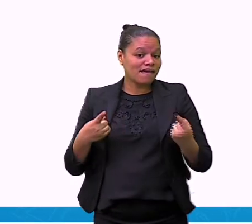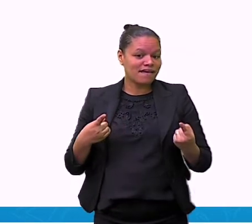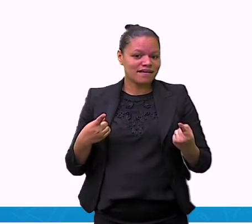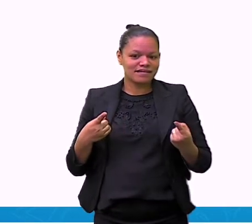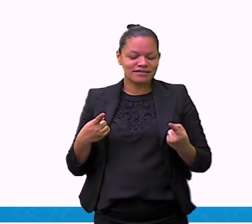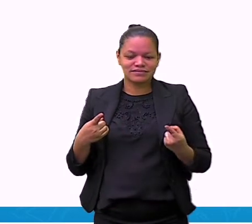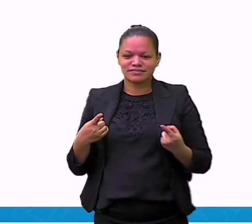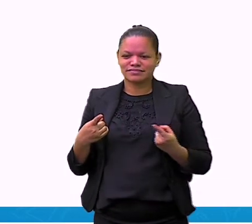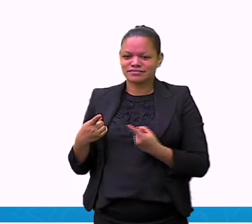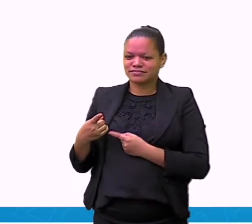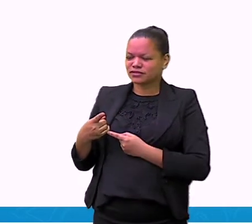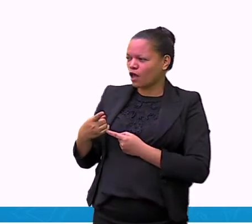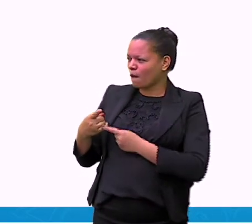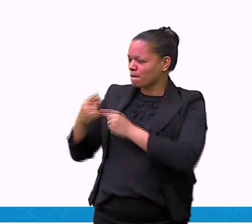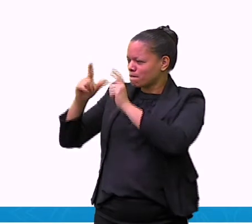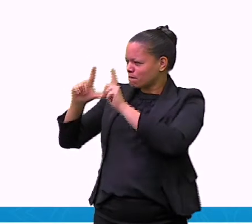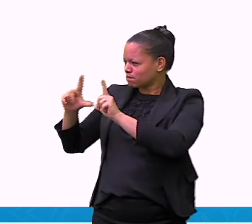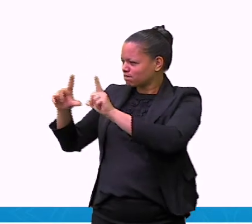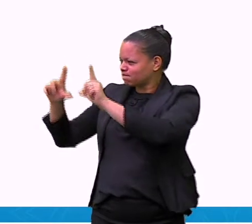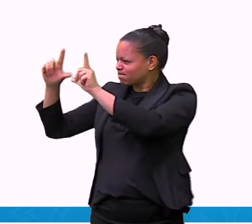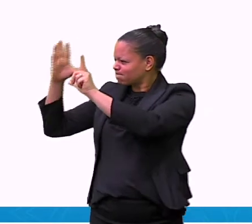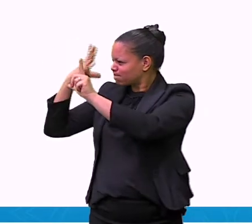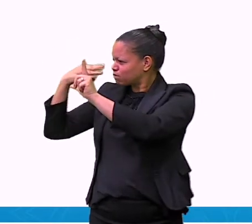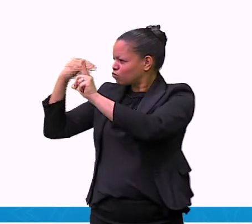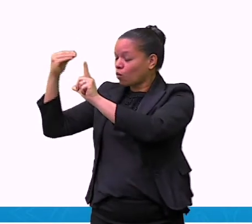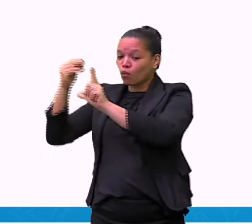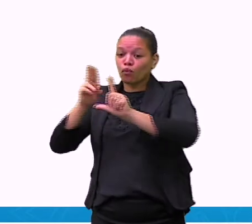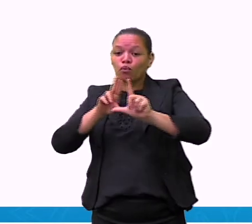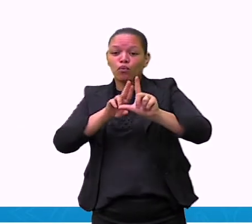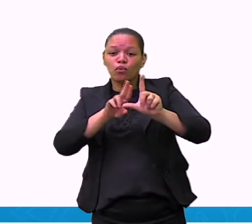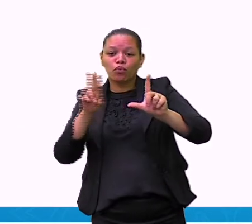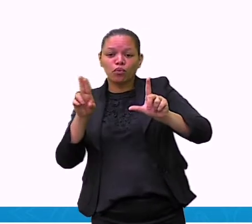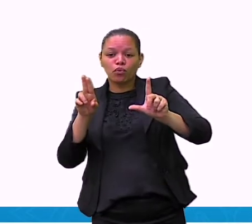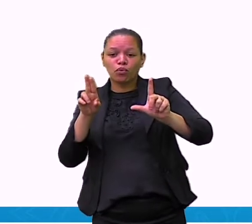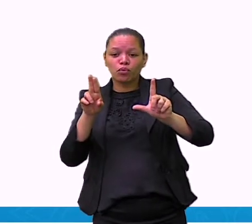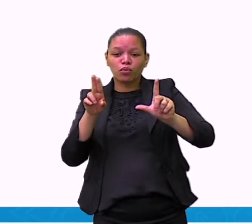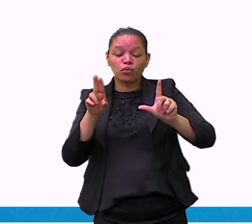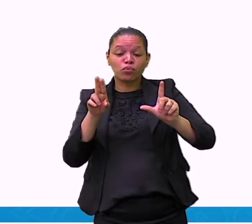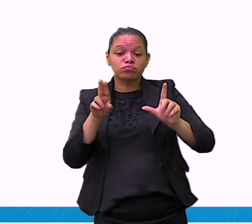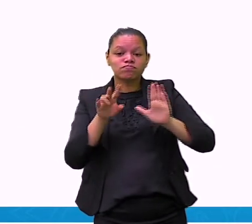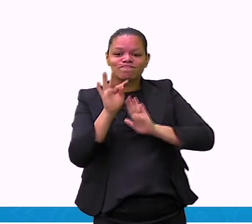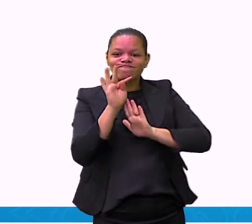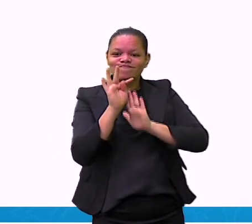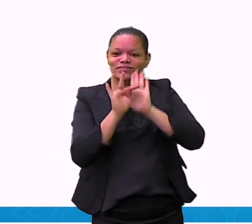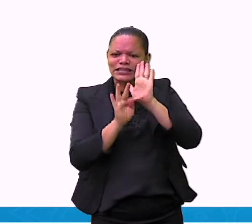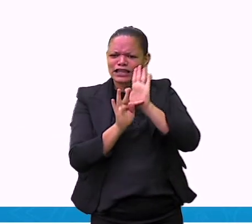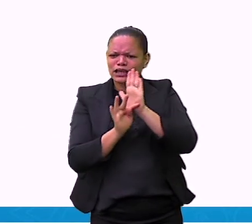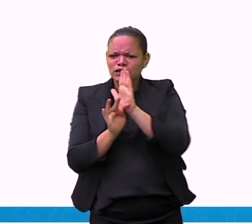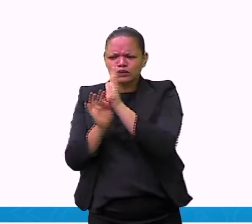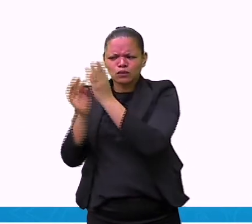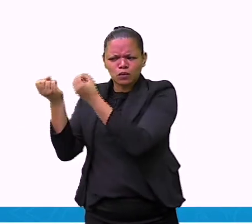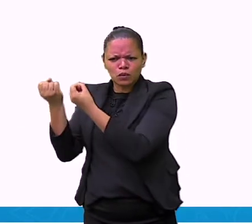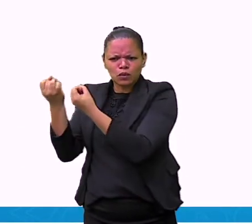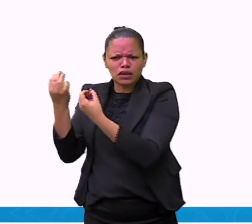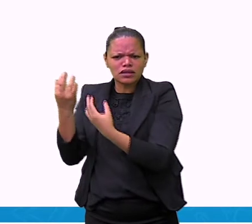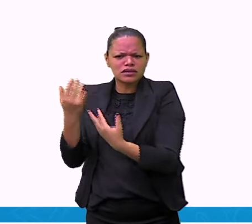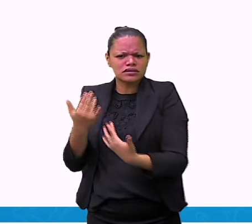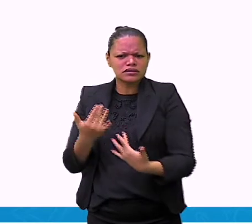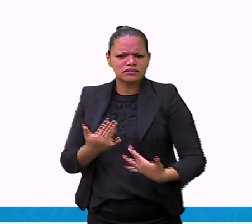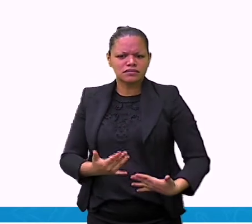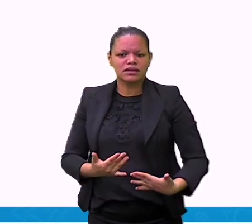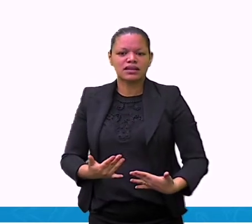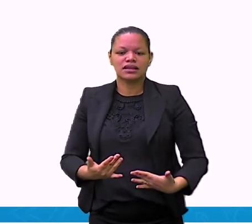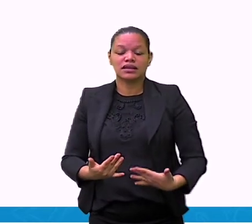é um texto explicativo ou descritivo nas ilustrações